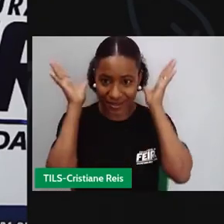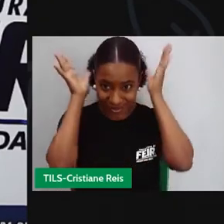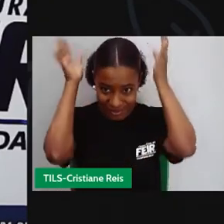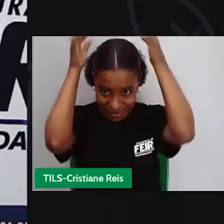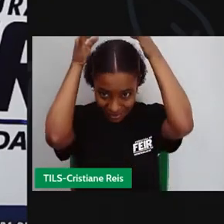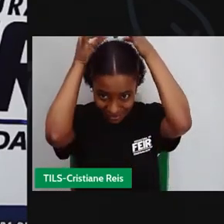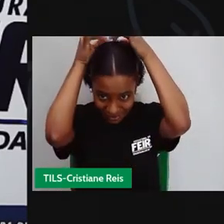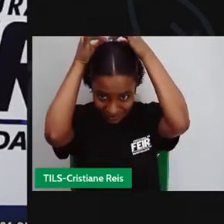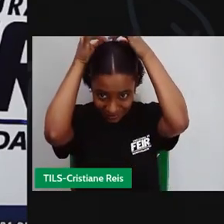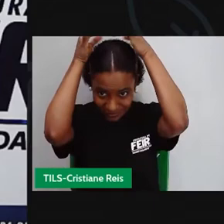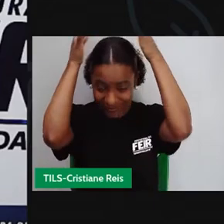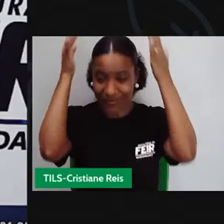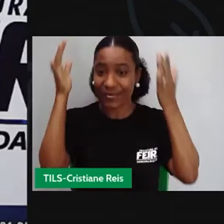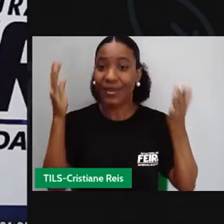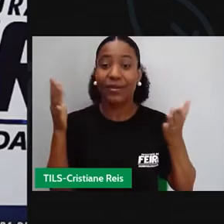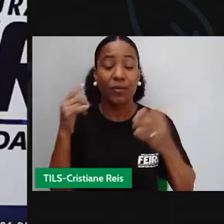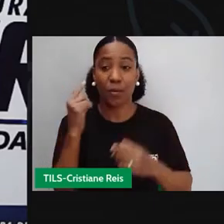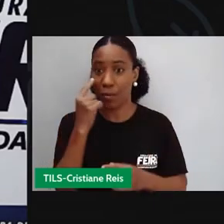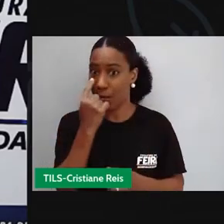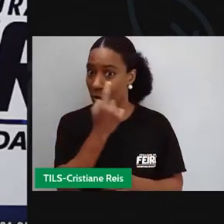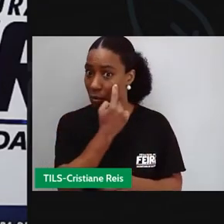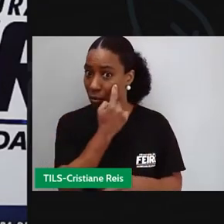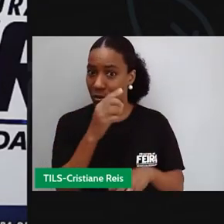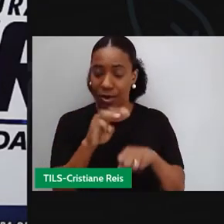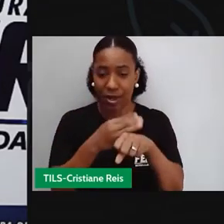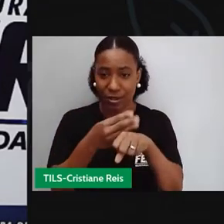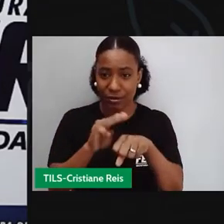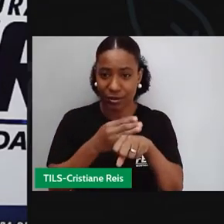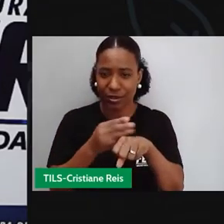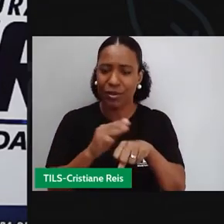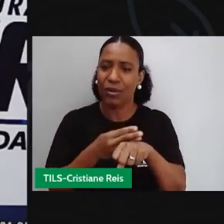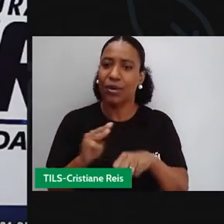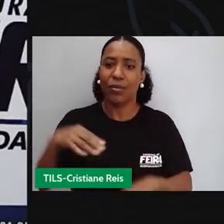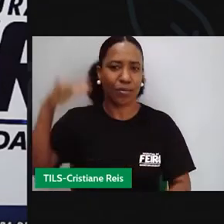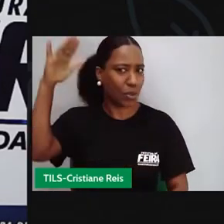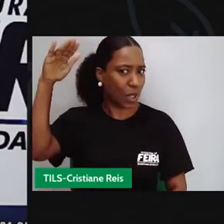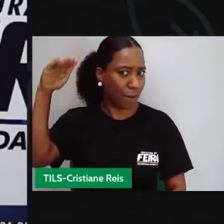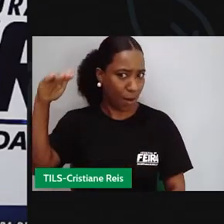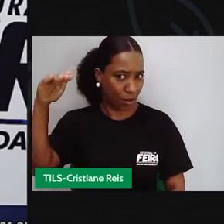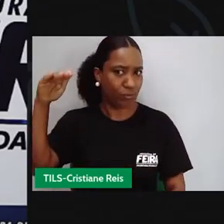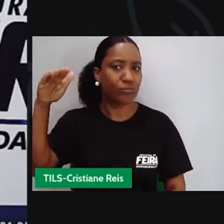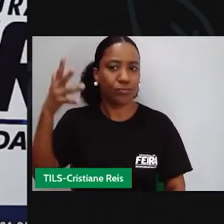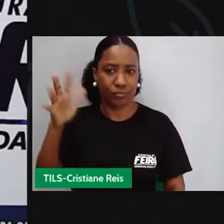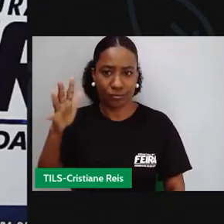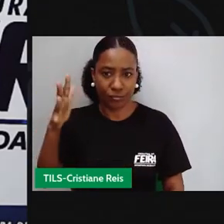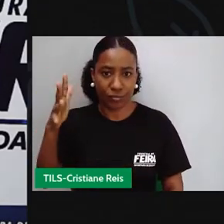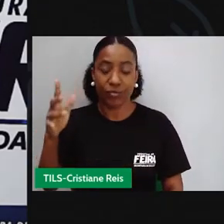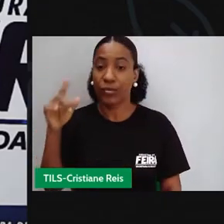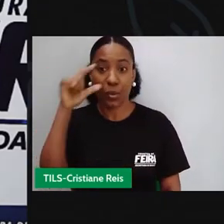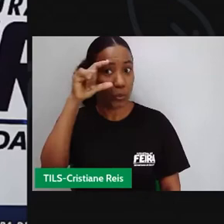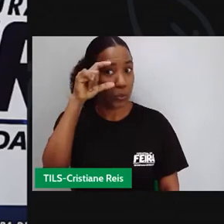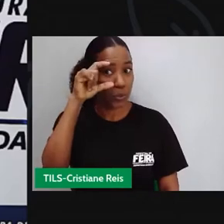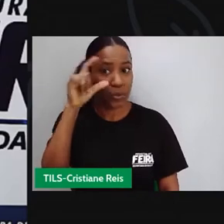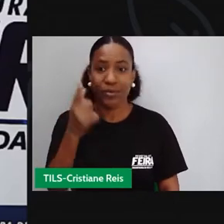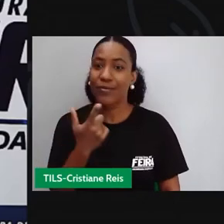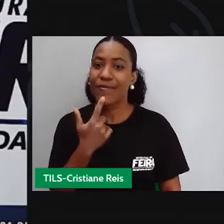Meus olhos também são castanhos e tenho estatura média. Uso óculos com arte vermelha.